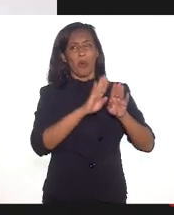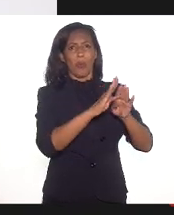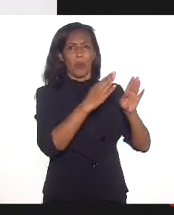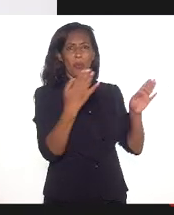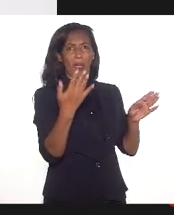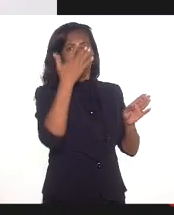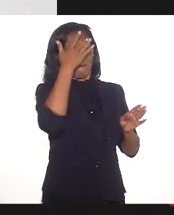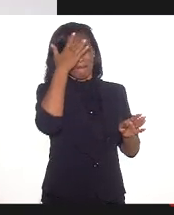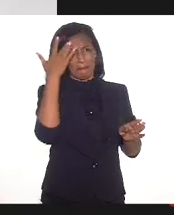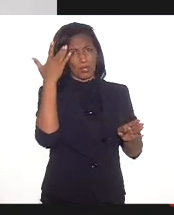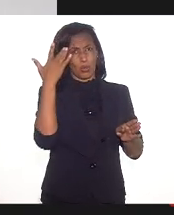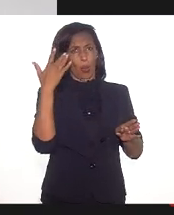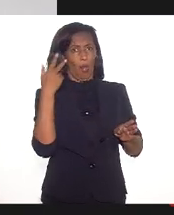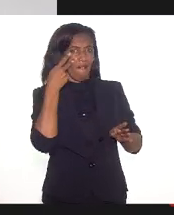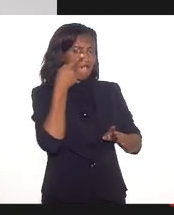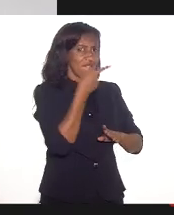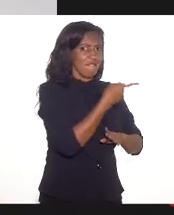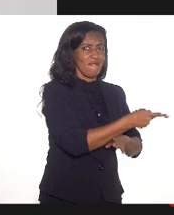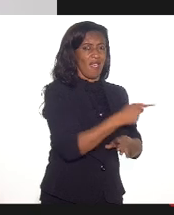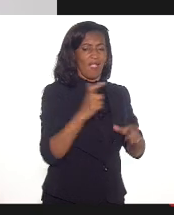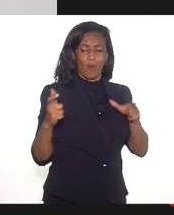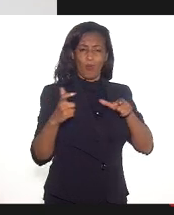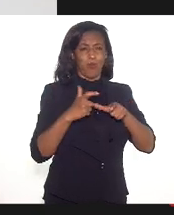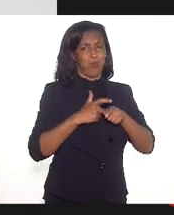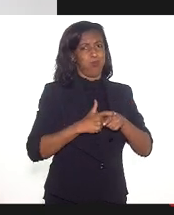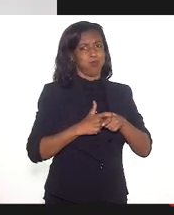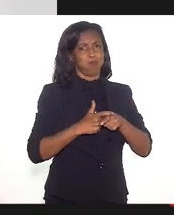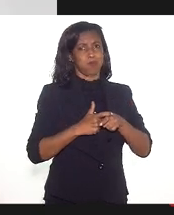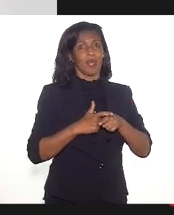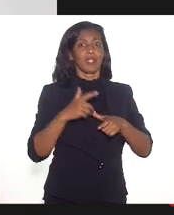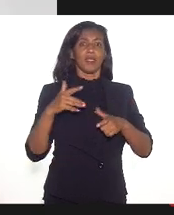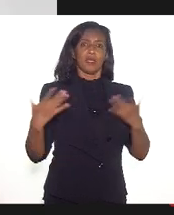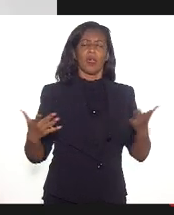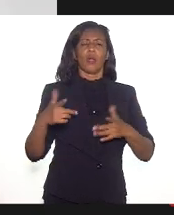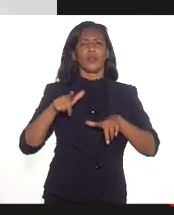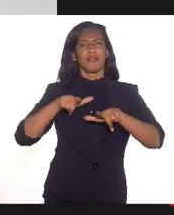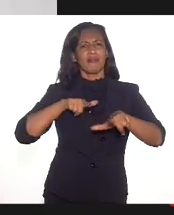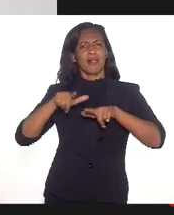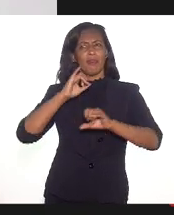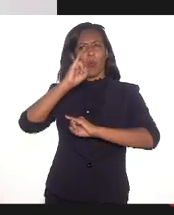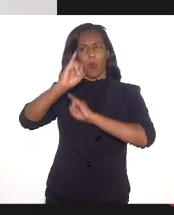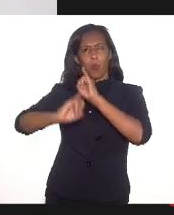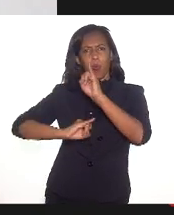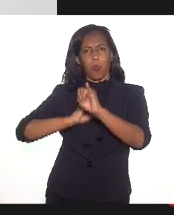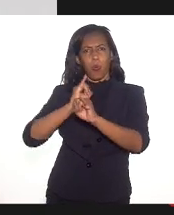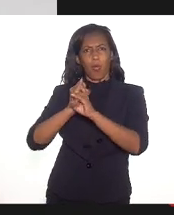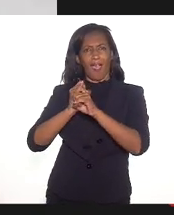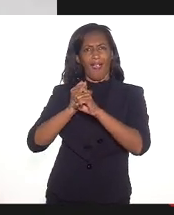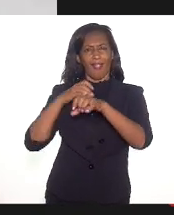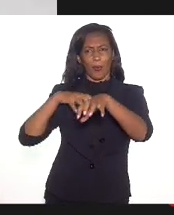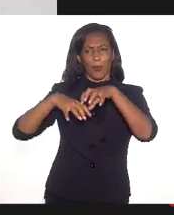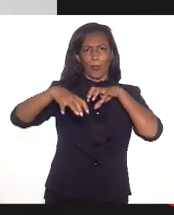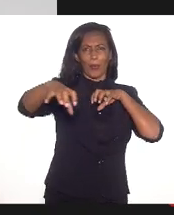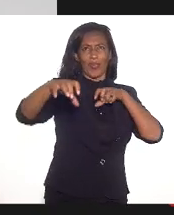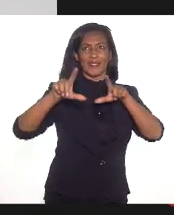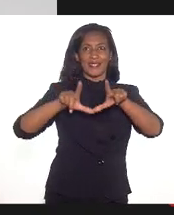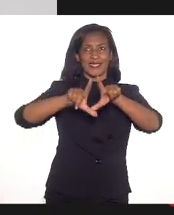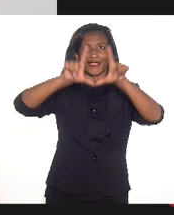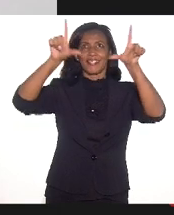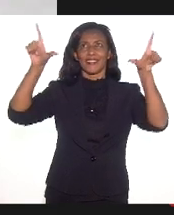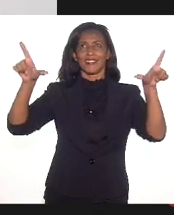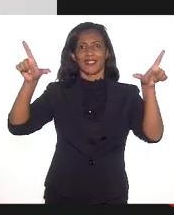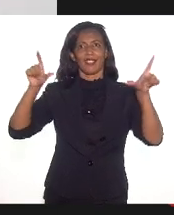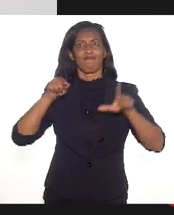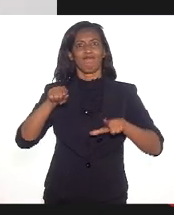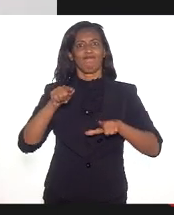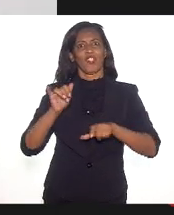presencial está muito reduzido, esse trabalho na internet, essa divulgação online, ela se tornou estratégica. E